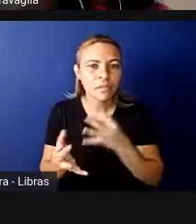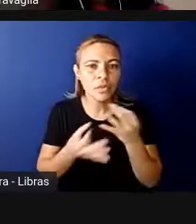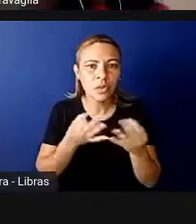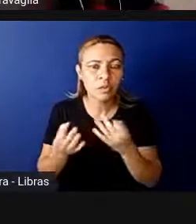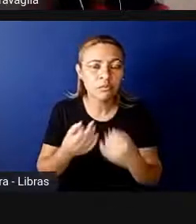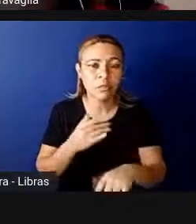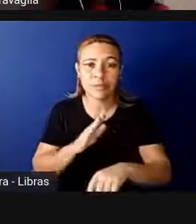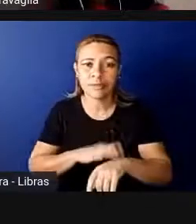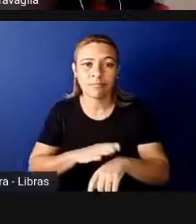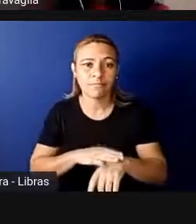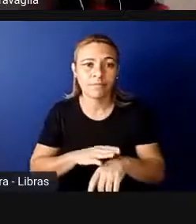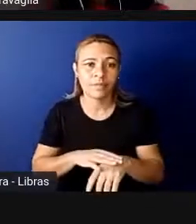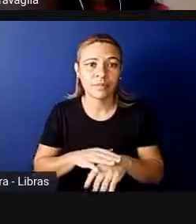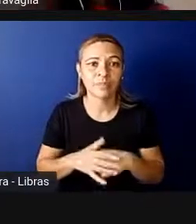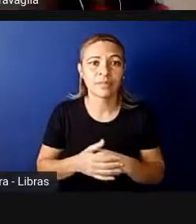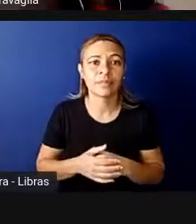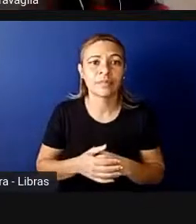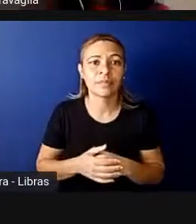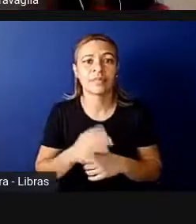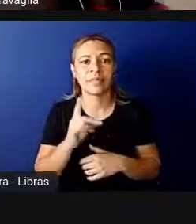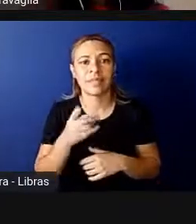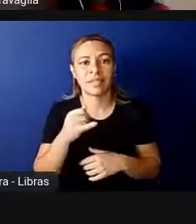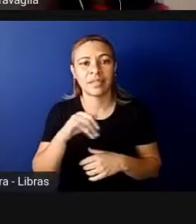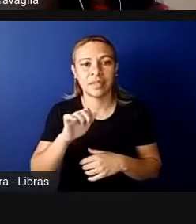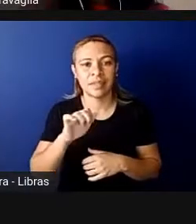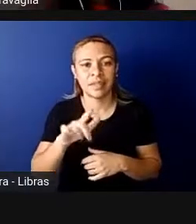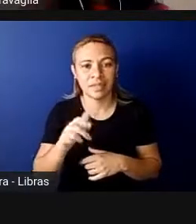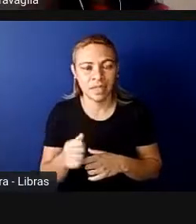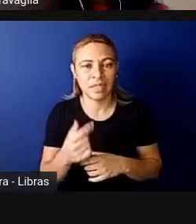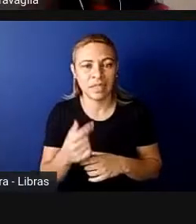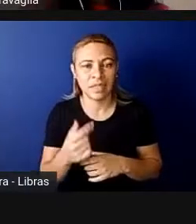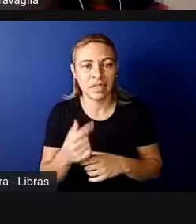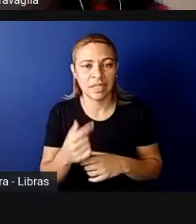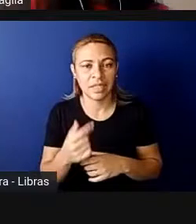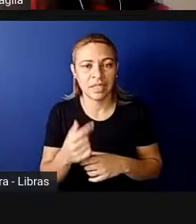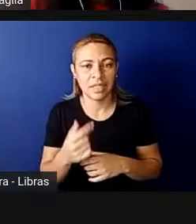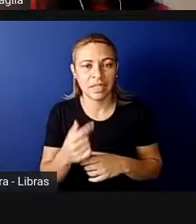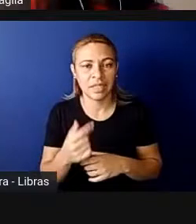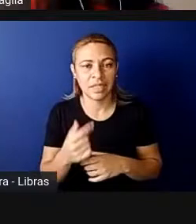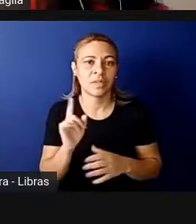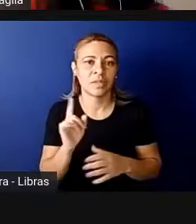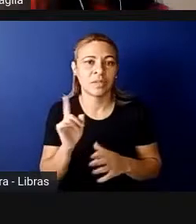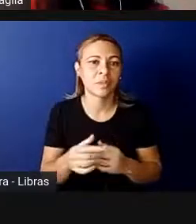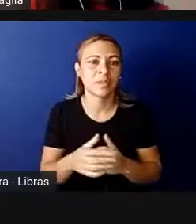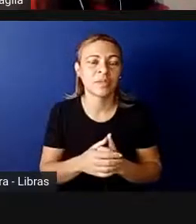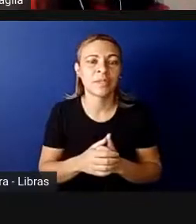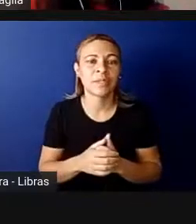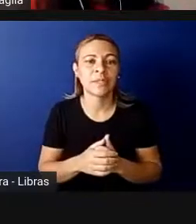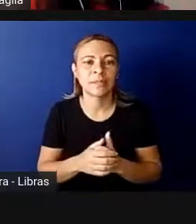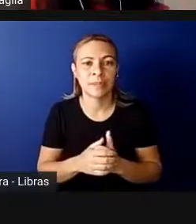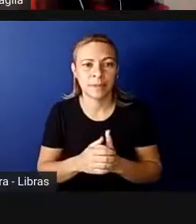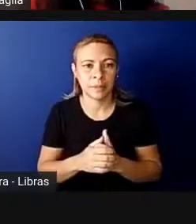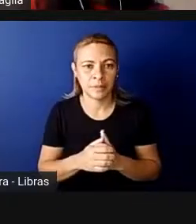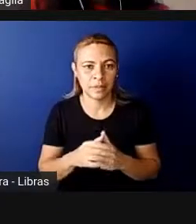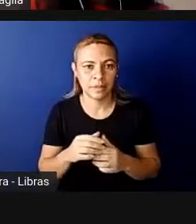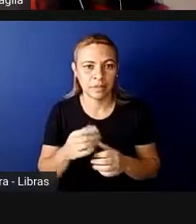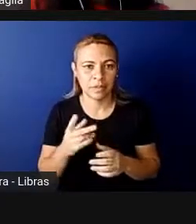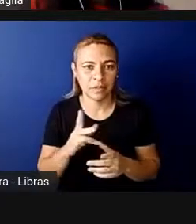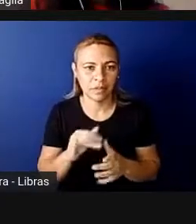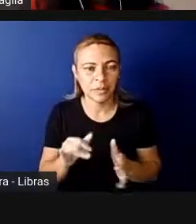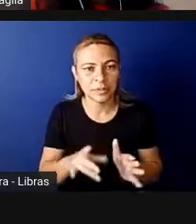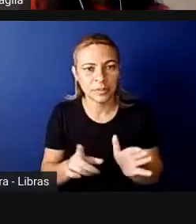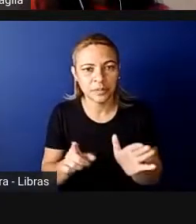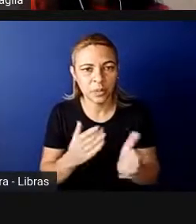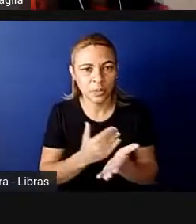mas aqui, Daniela, duas perguntas, algumas questões aqui, eu vou condensá-las aqui. Cléo